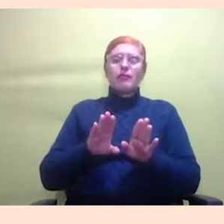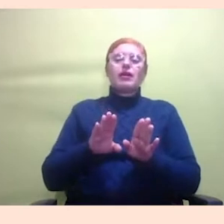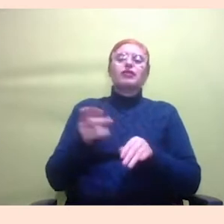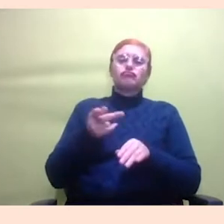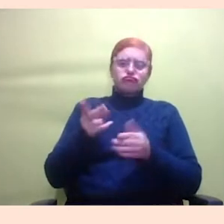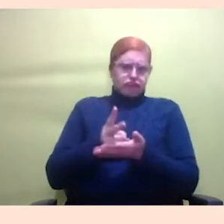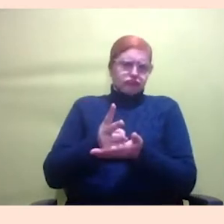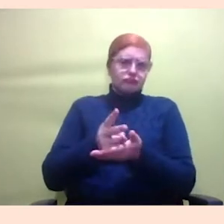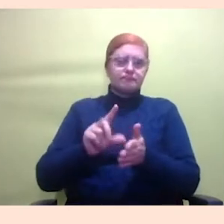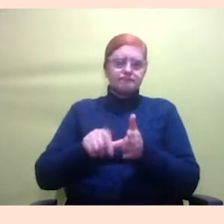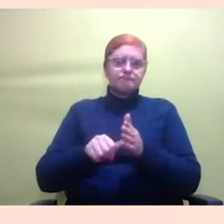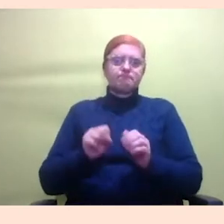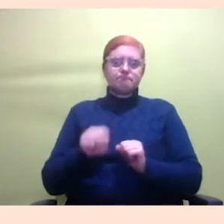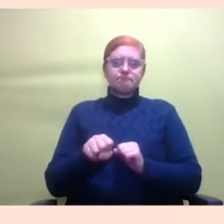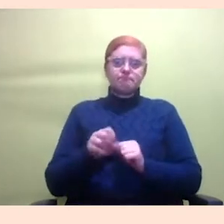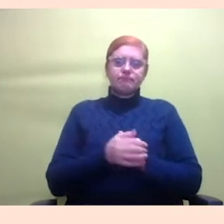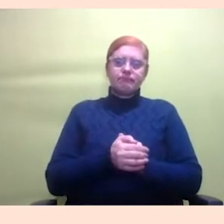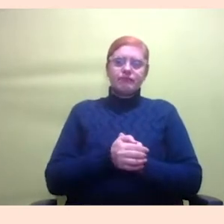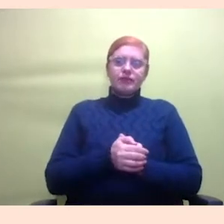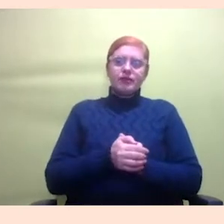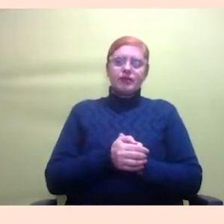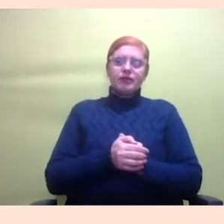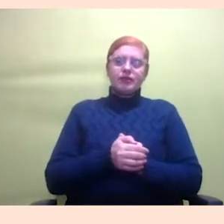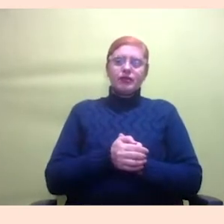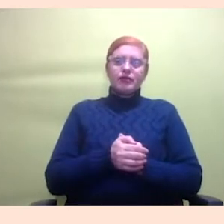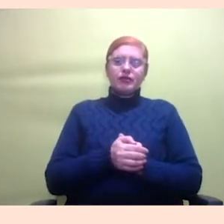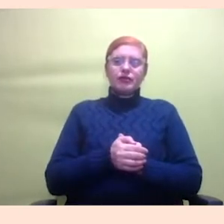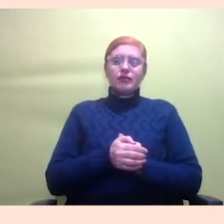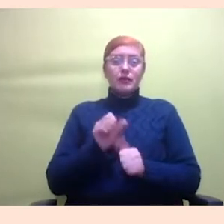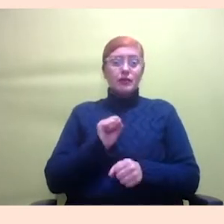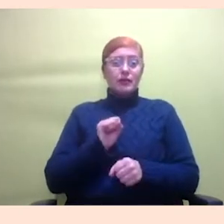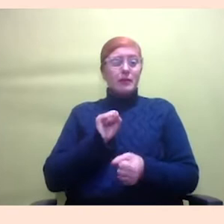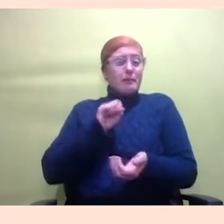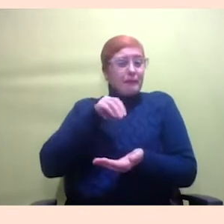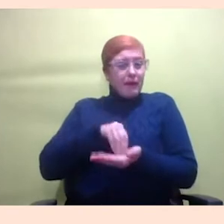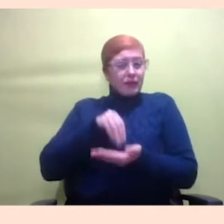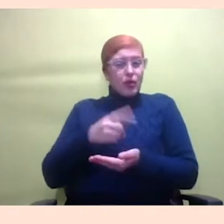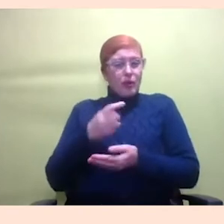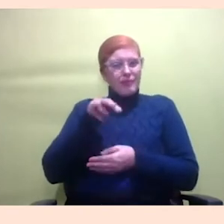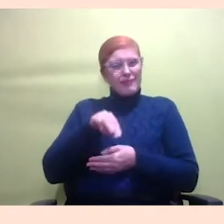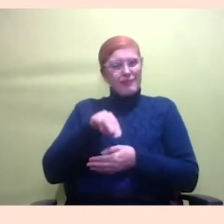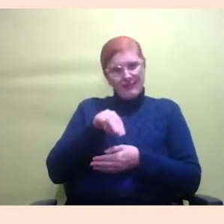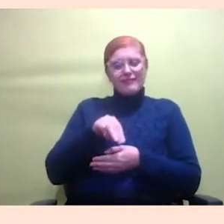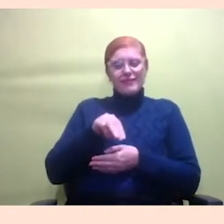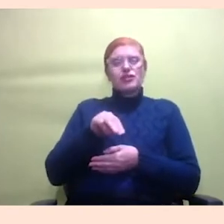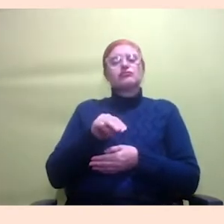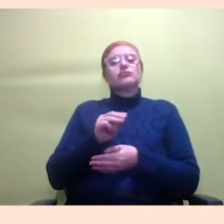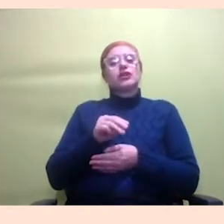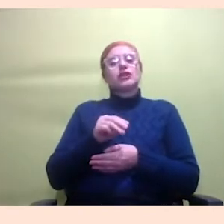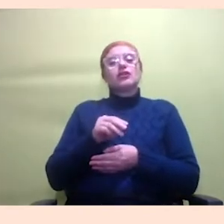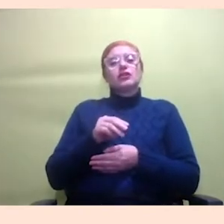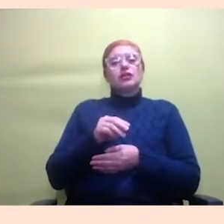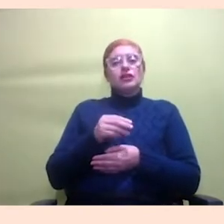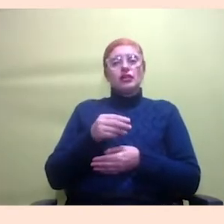Então, quando tiver faltando um minuto, eu vou fazer assim, para não ficar falando, ah, está acabando o tempo, eu vou só fazer assim, aí vocês